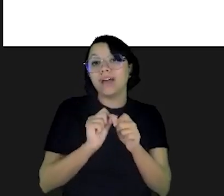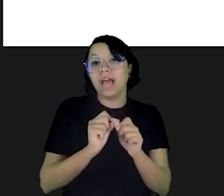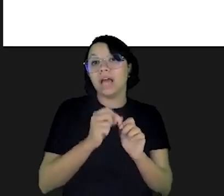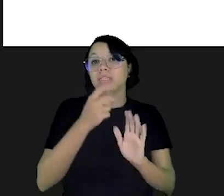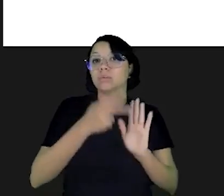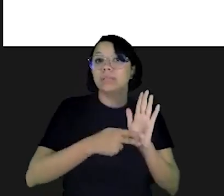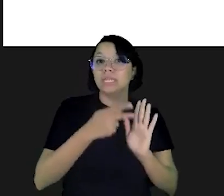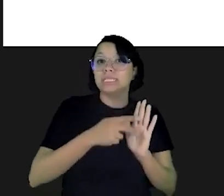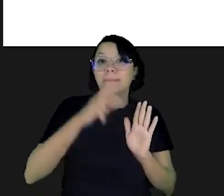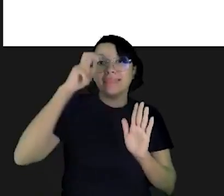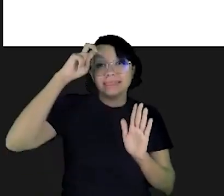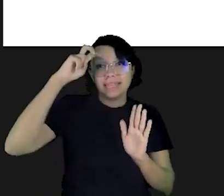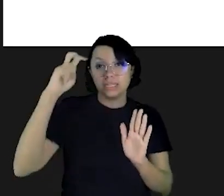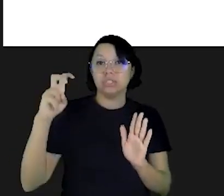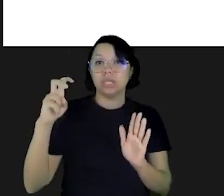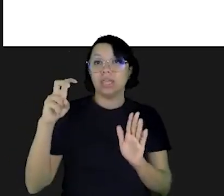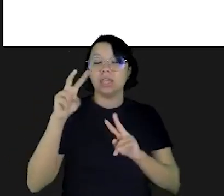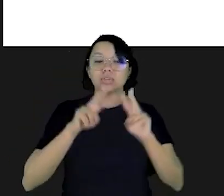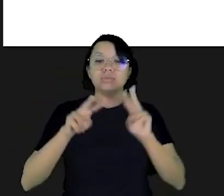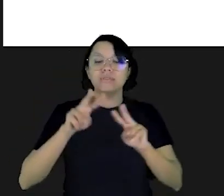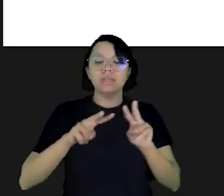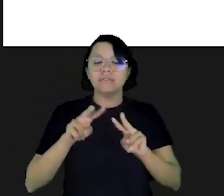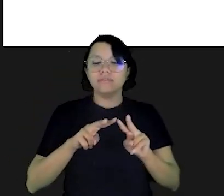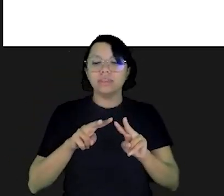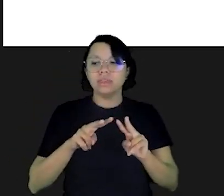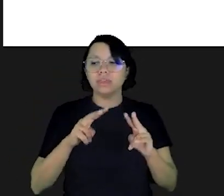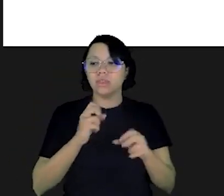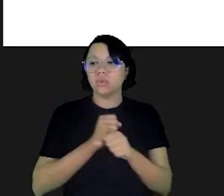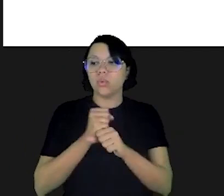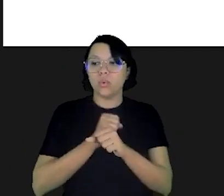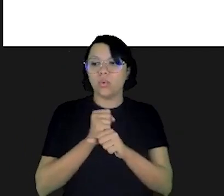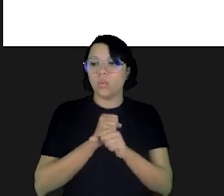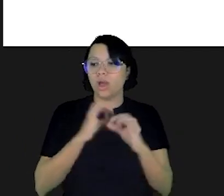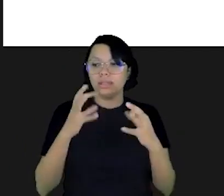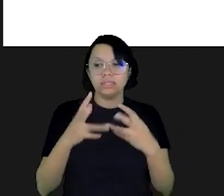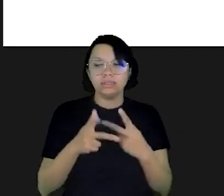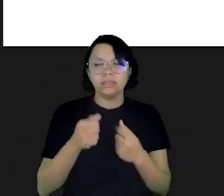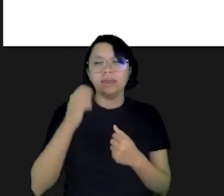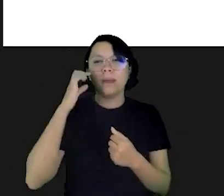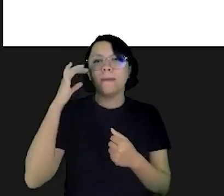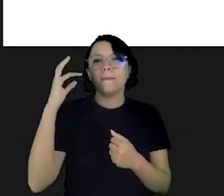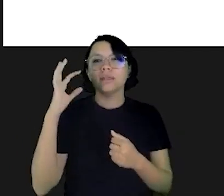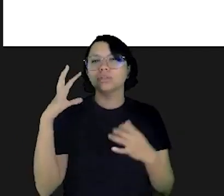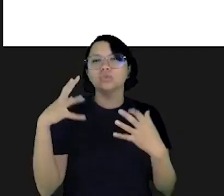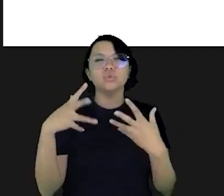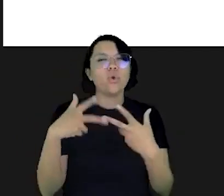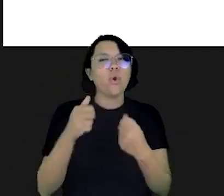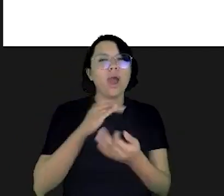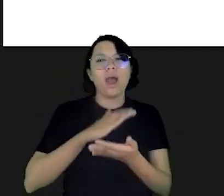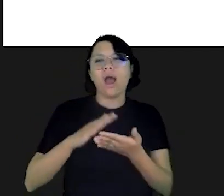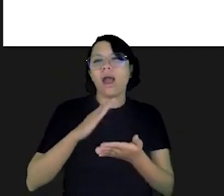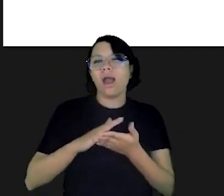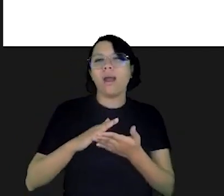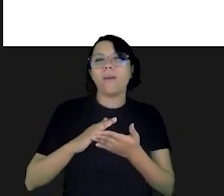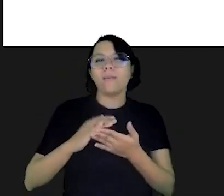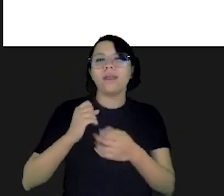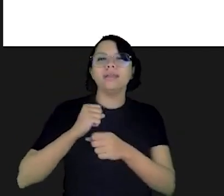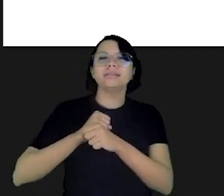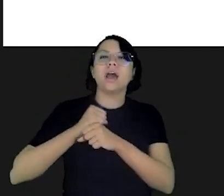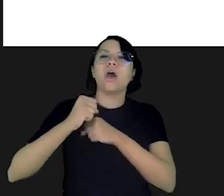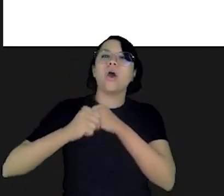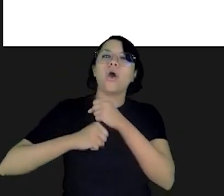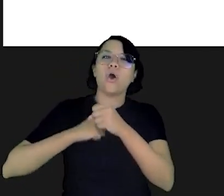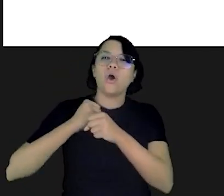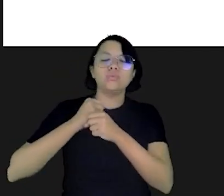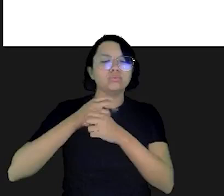sugere é que você faça um orçamento inteligente verificando o seu ano inteiro e pensando em